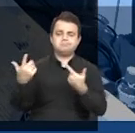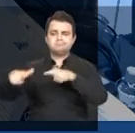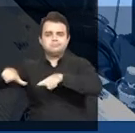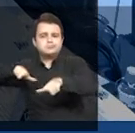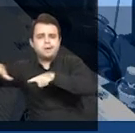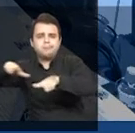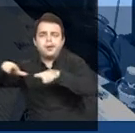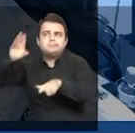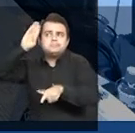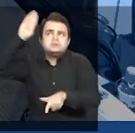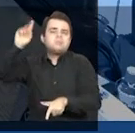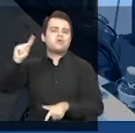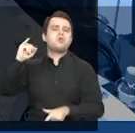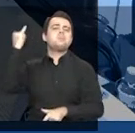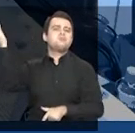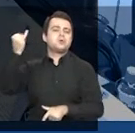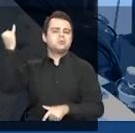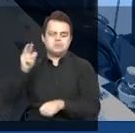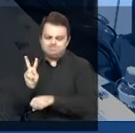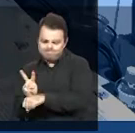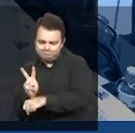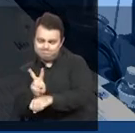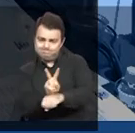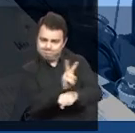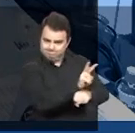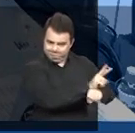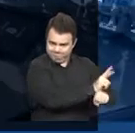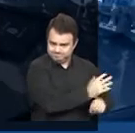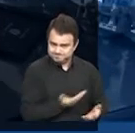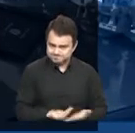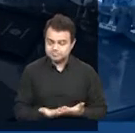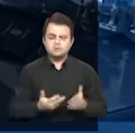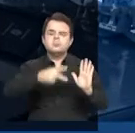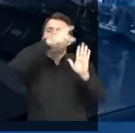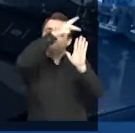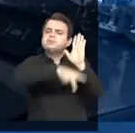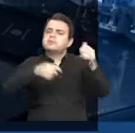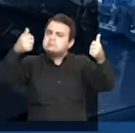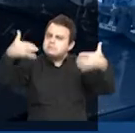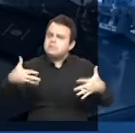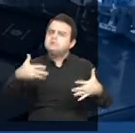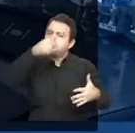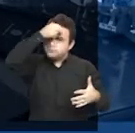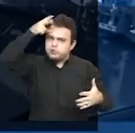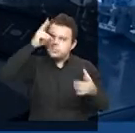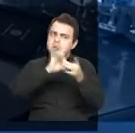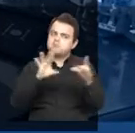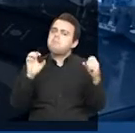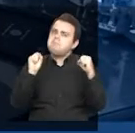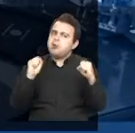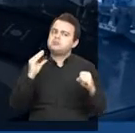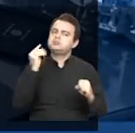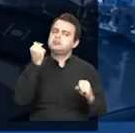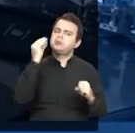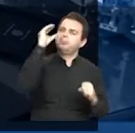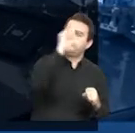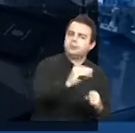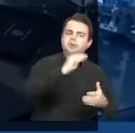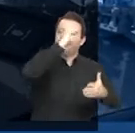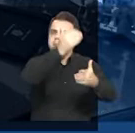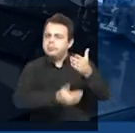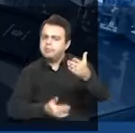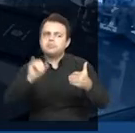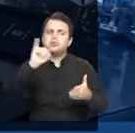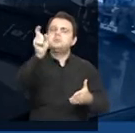serviços considerados não essenciais. Pelo projeto, a Prefeitura poderá conceder incentivos fiscais, descontos e